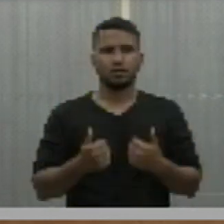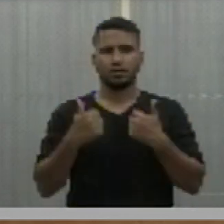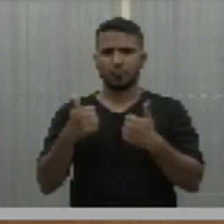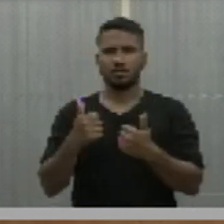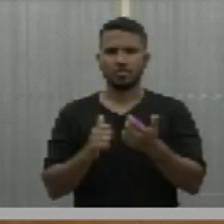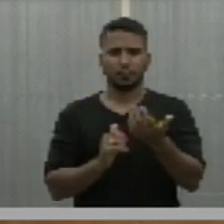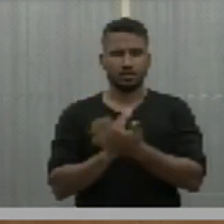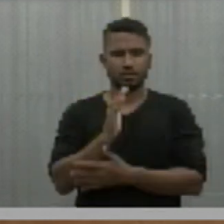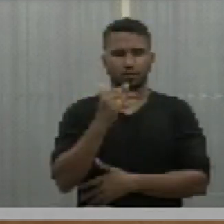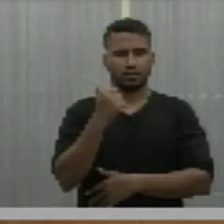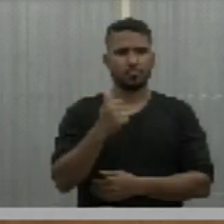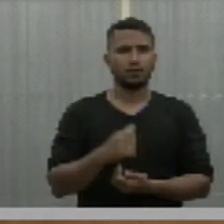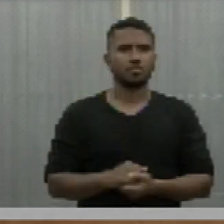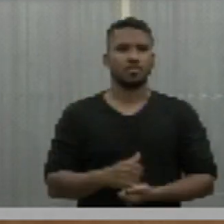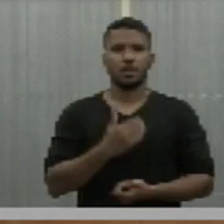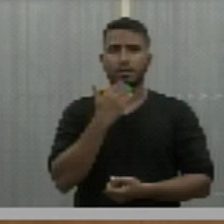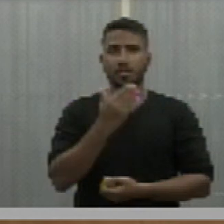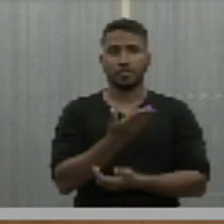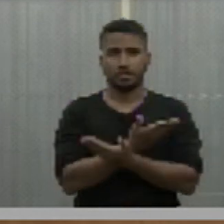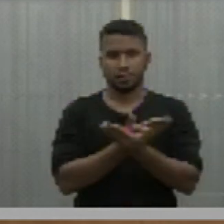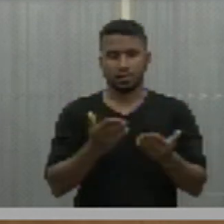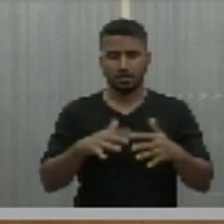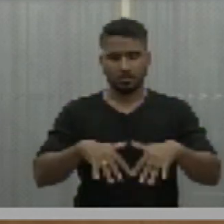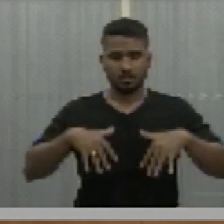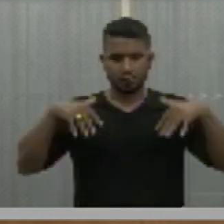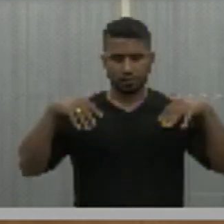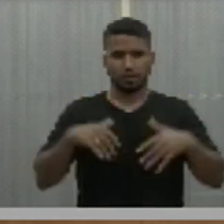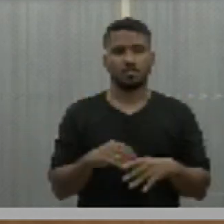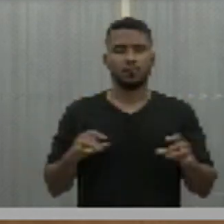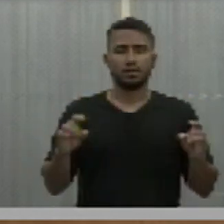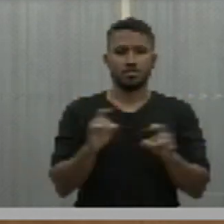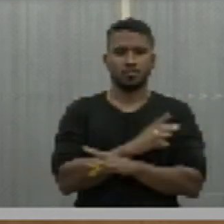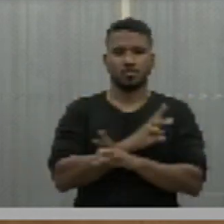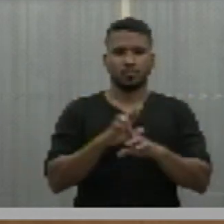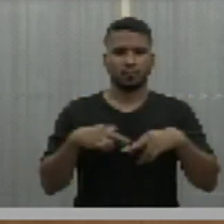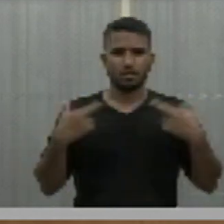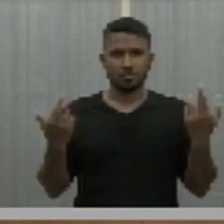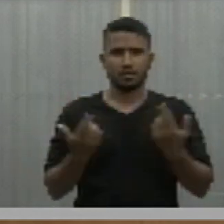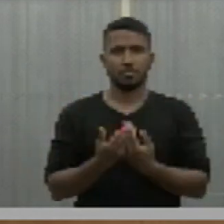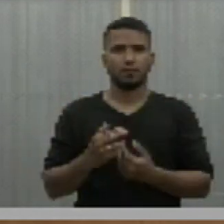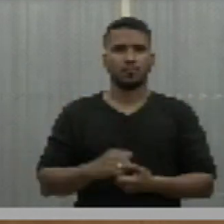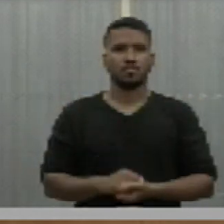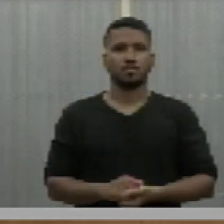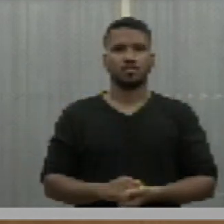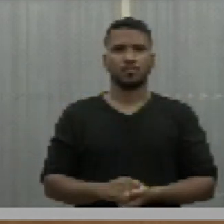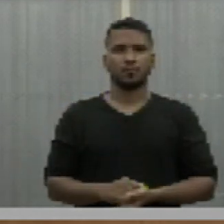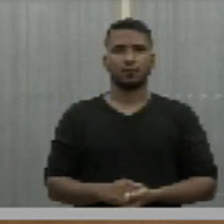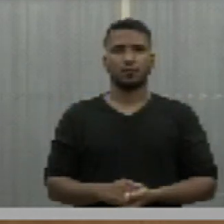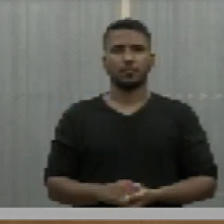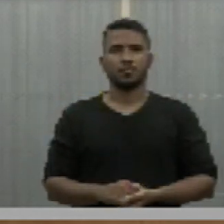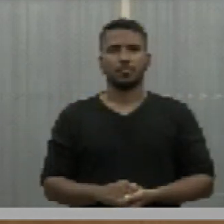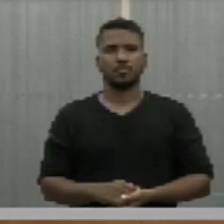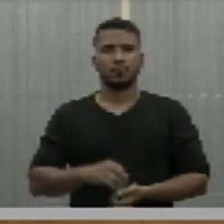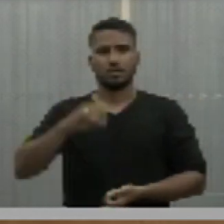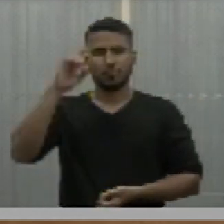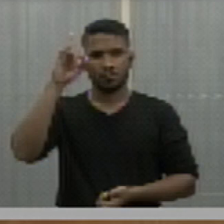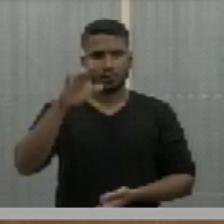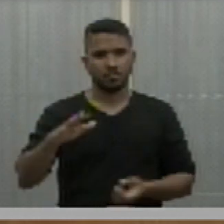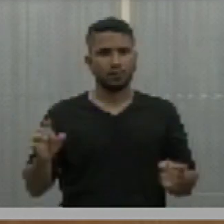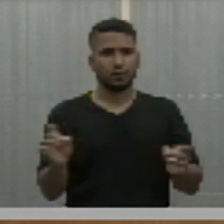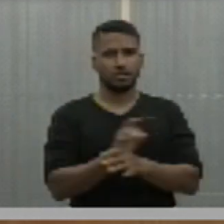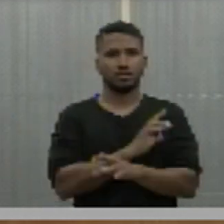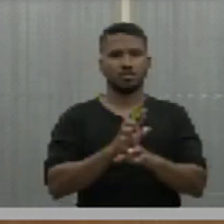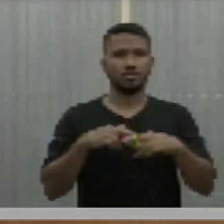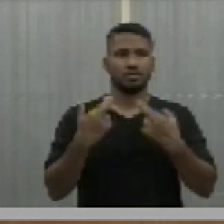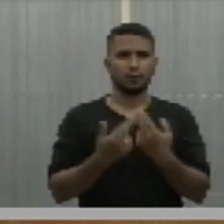estão. Aprovado. Peço permissão ao plenário para encerrar essa sessão. Declaro encerrada a